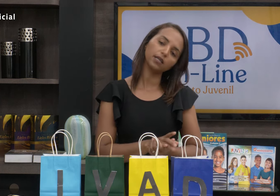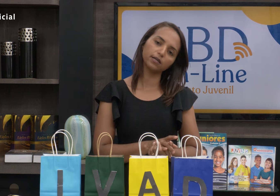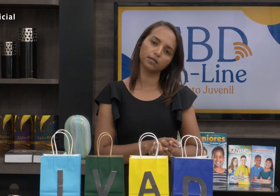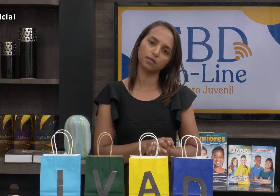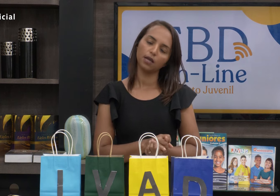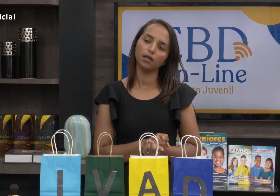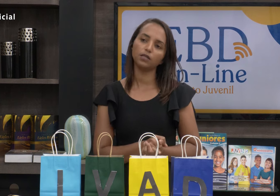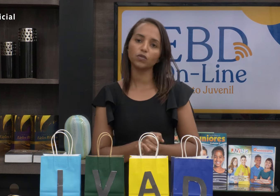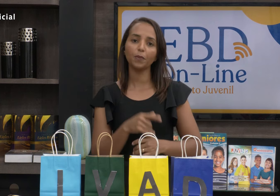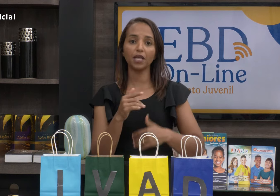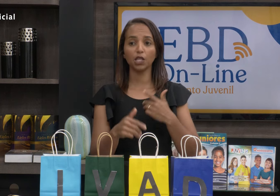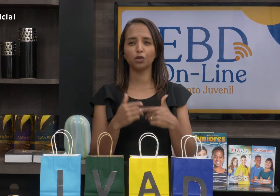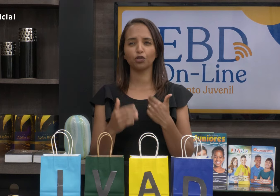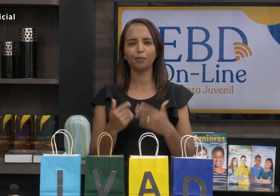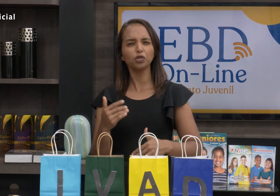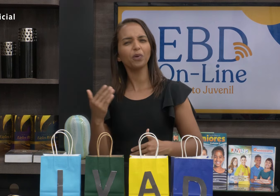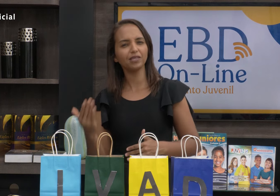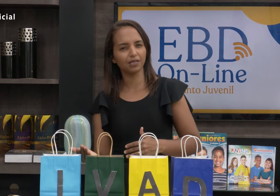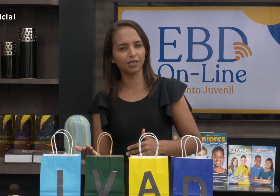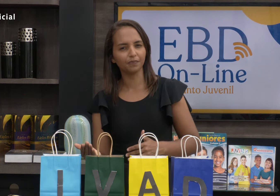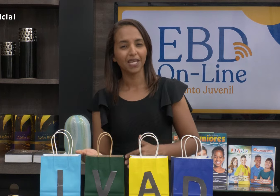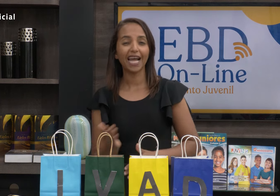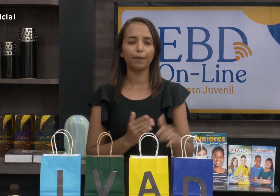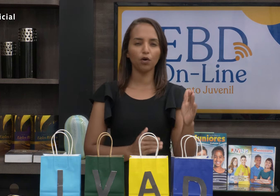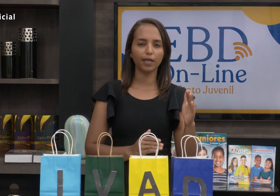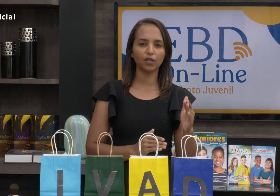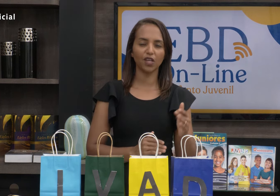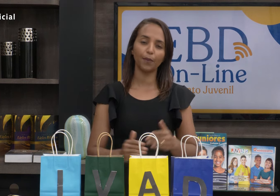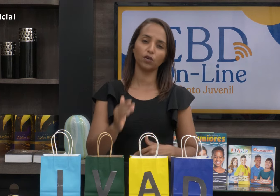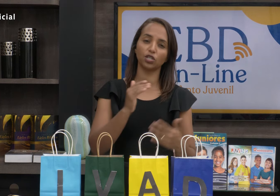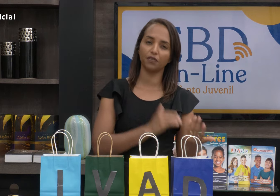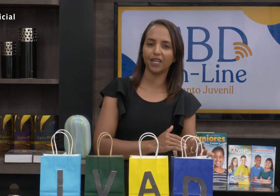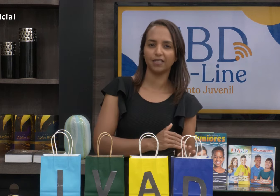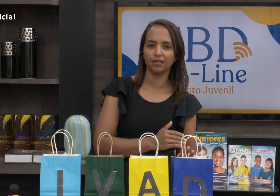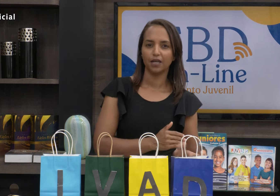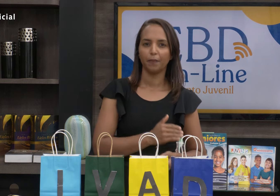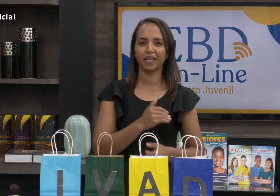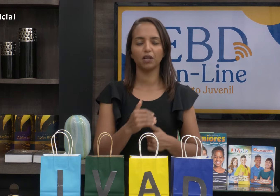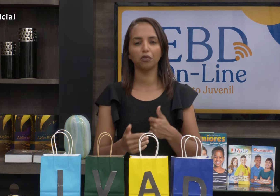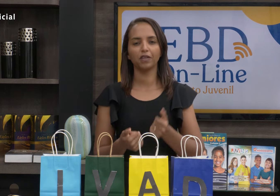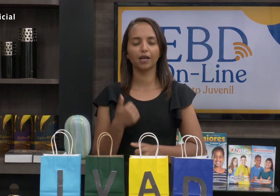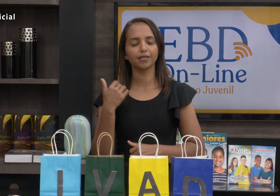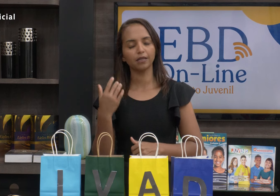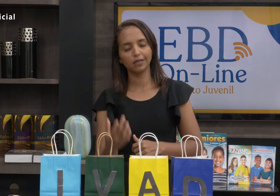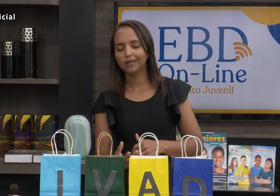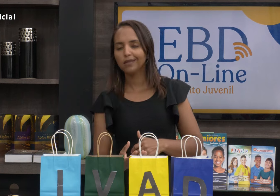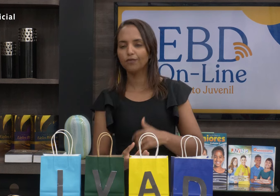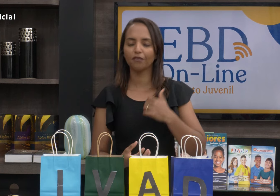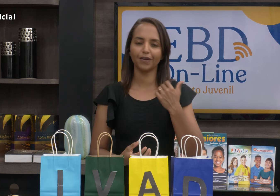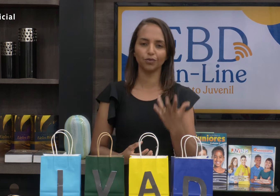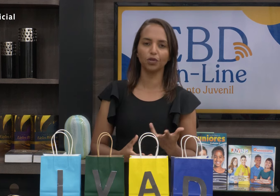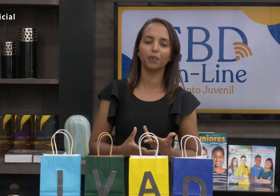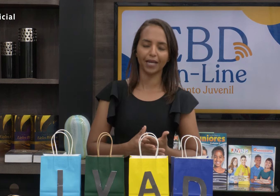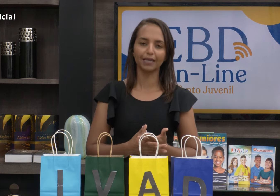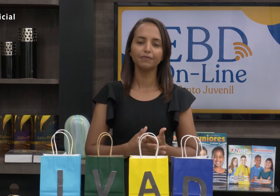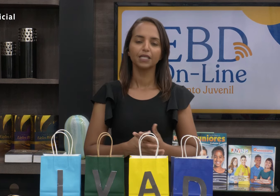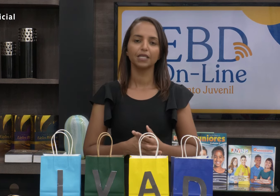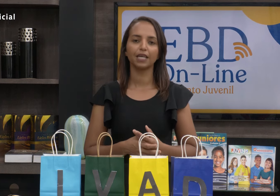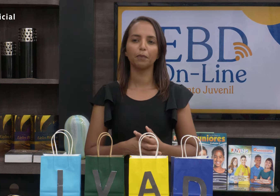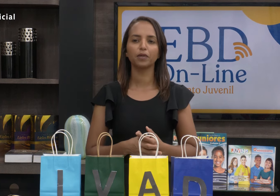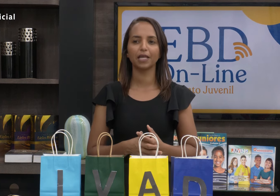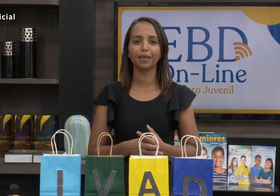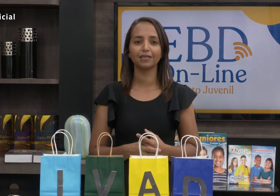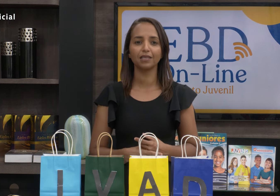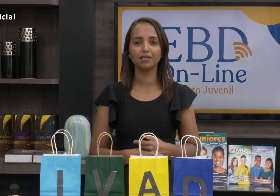conhecida das crianças. Então, sempre que tem uma história muito conhecida, a abordagem é boa que seja diferente para que aquilo não fique cansativo, enfadonho para ela